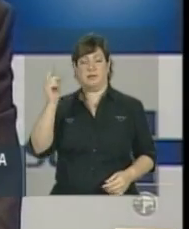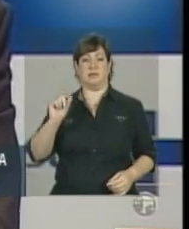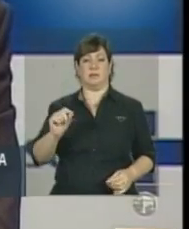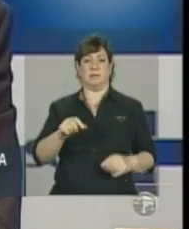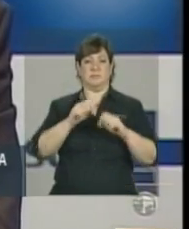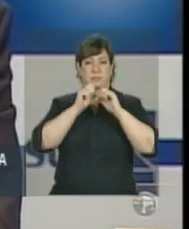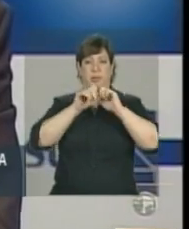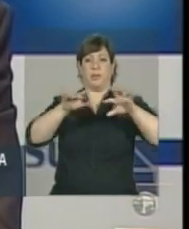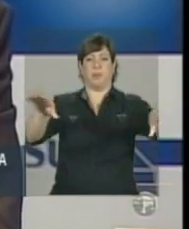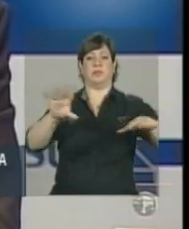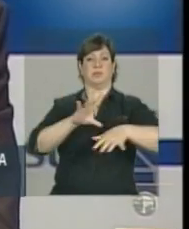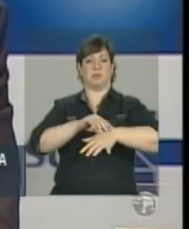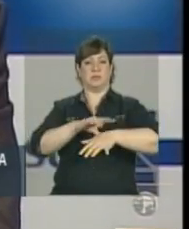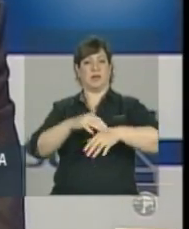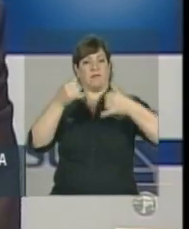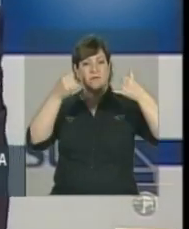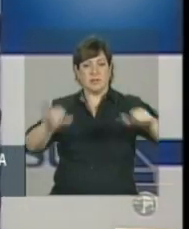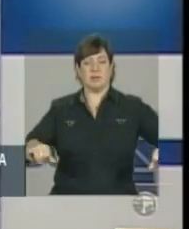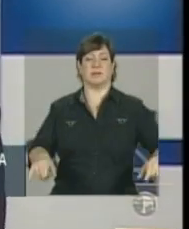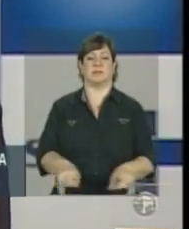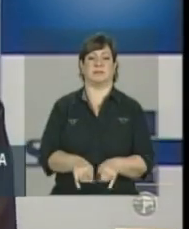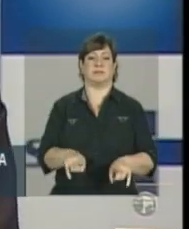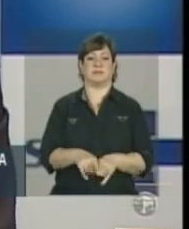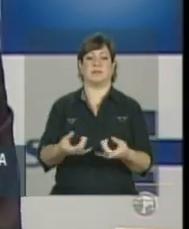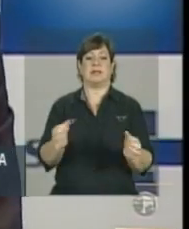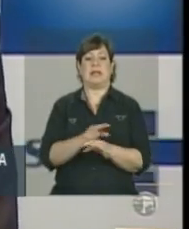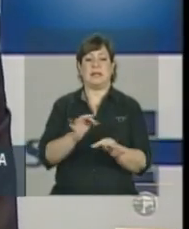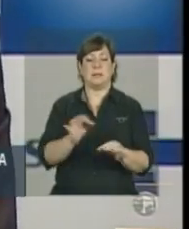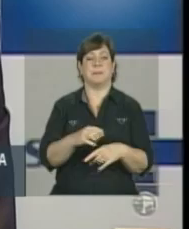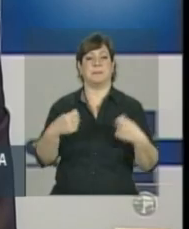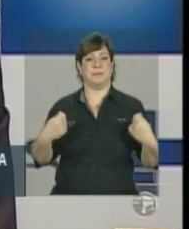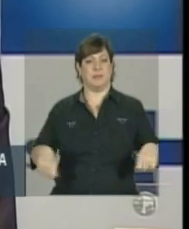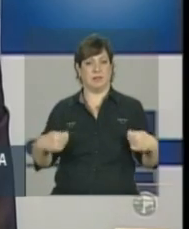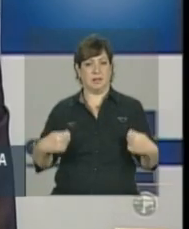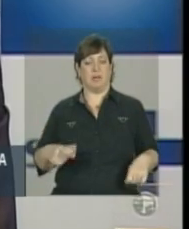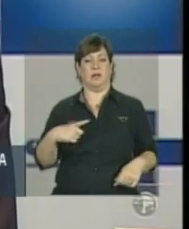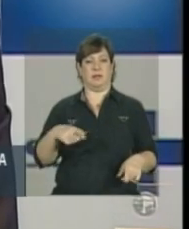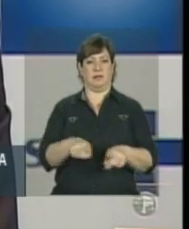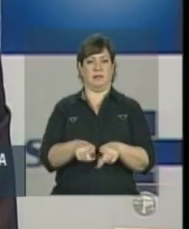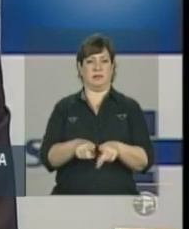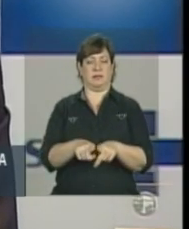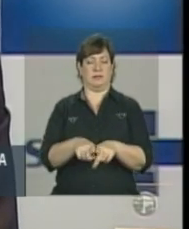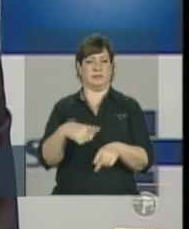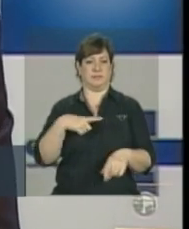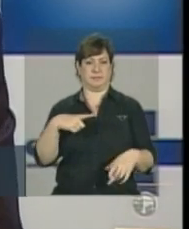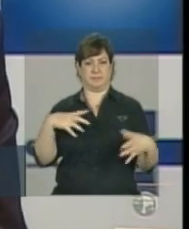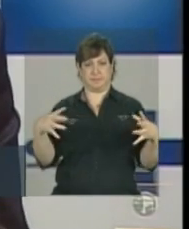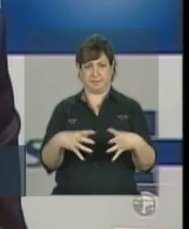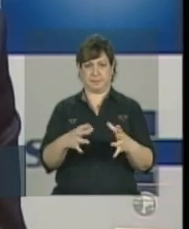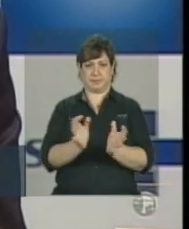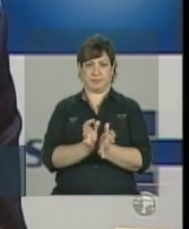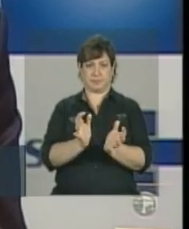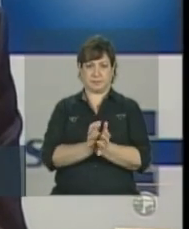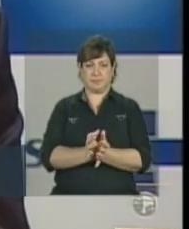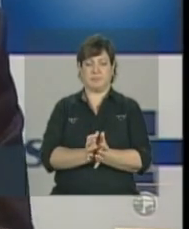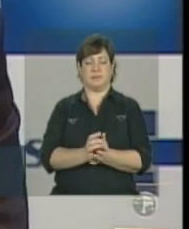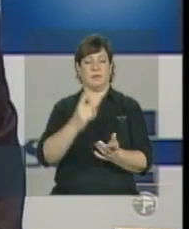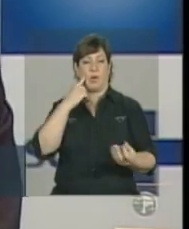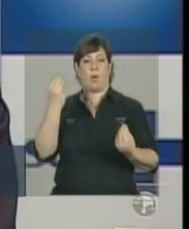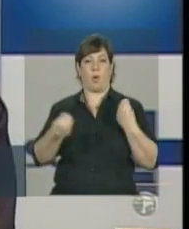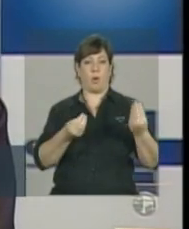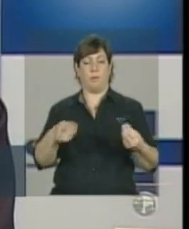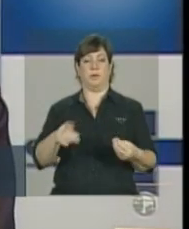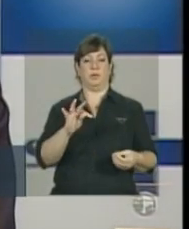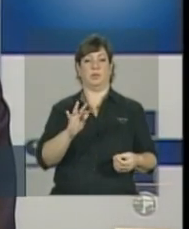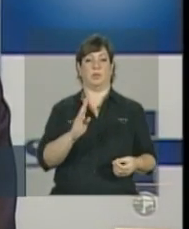tratamento, adesão ao tratamento. E outras relações que têm a ver com a possível evolução